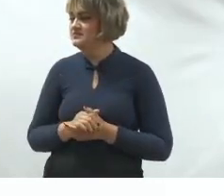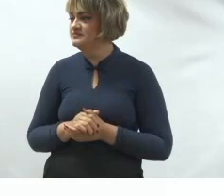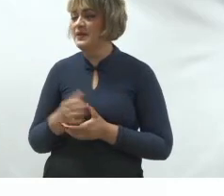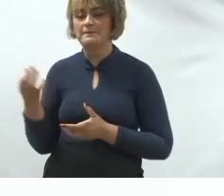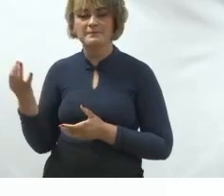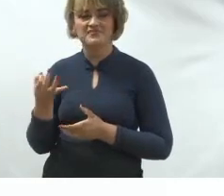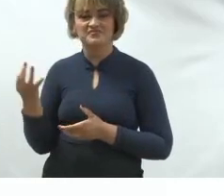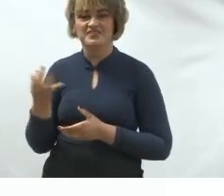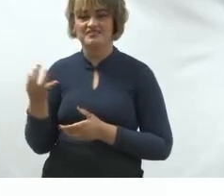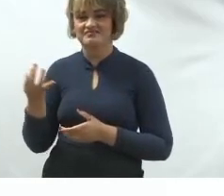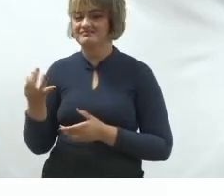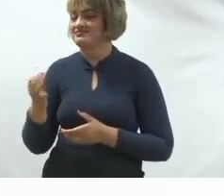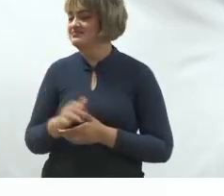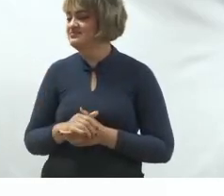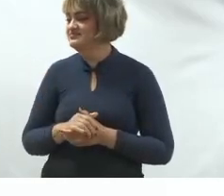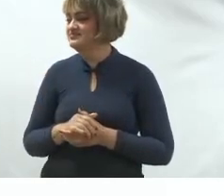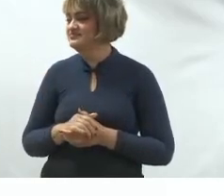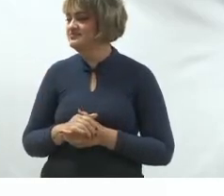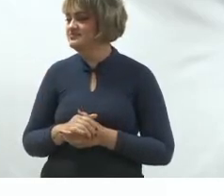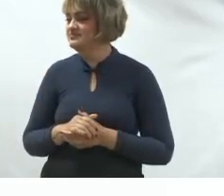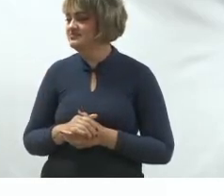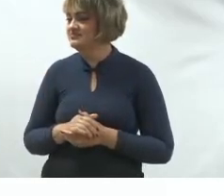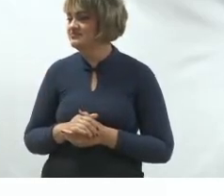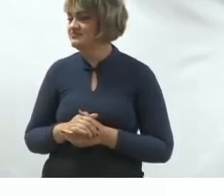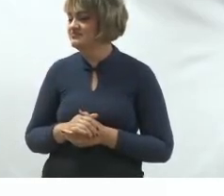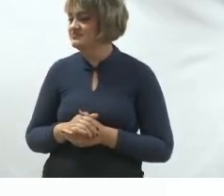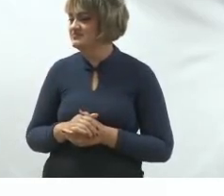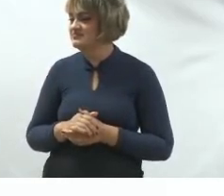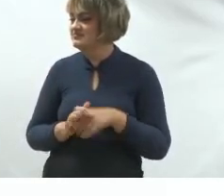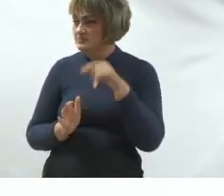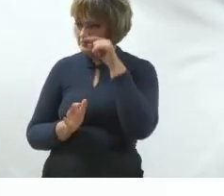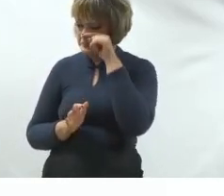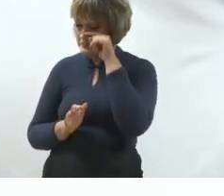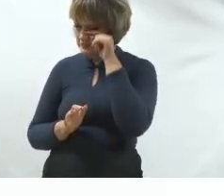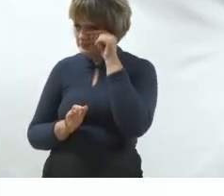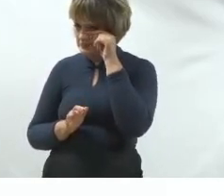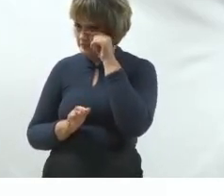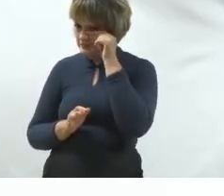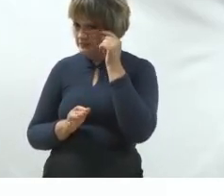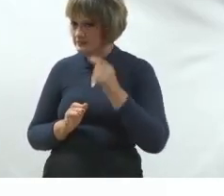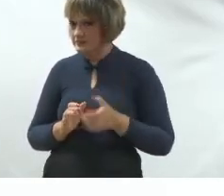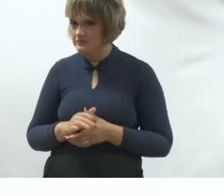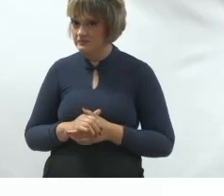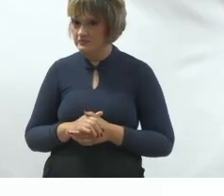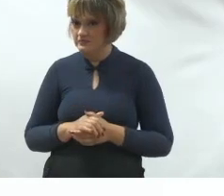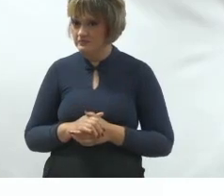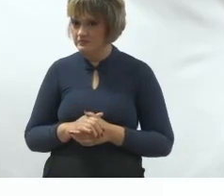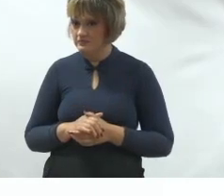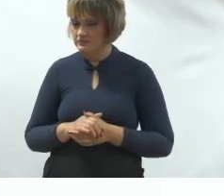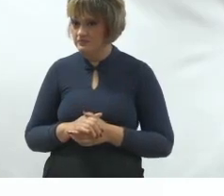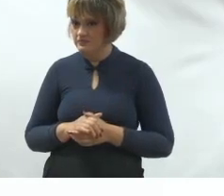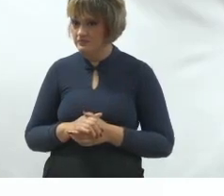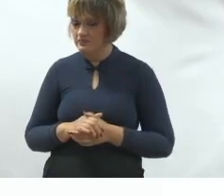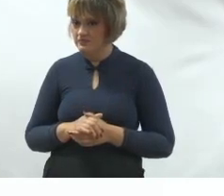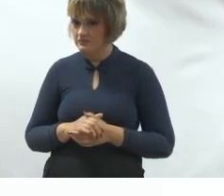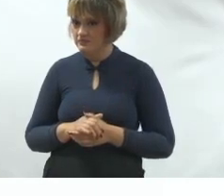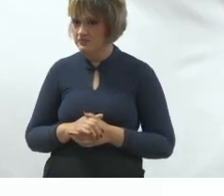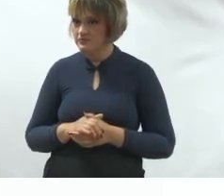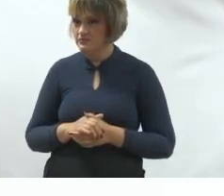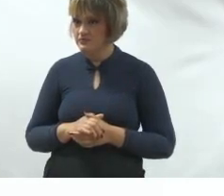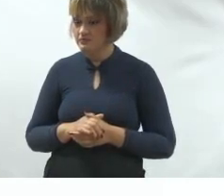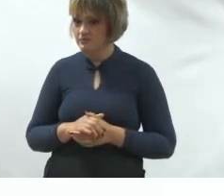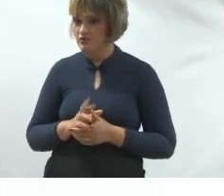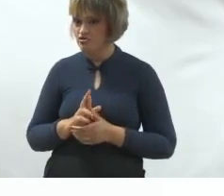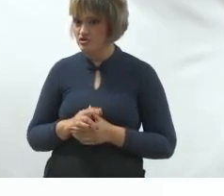Perfeita. e pinta também, viu? Então é esse o nosso press kit da